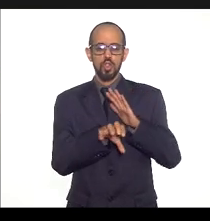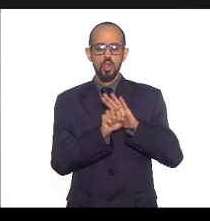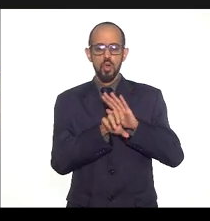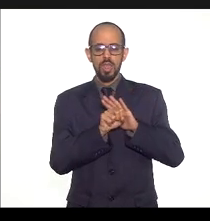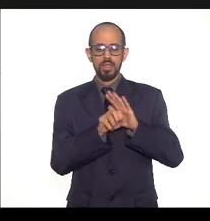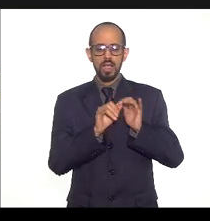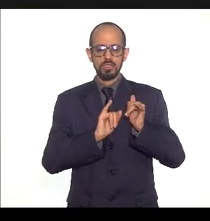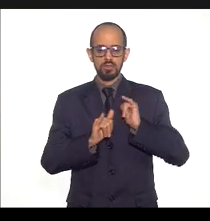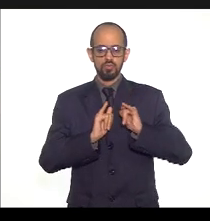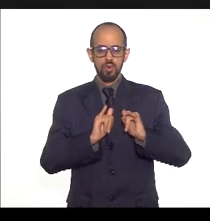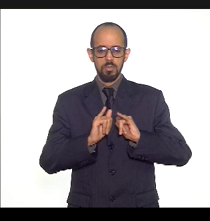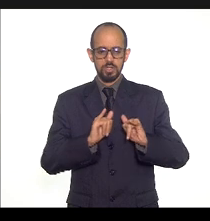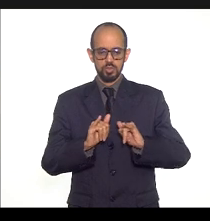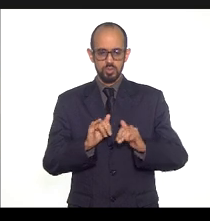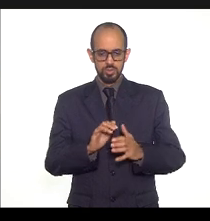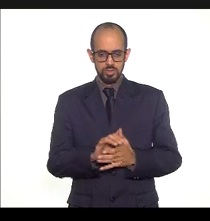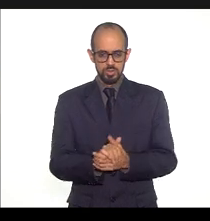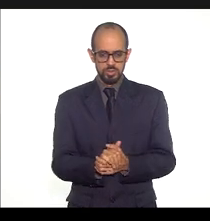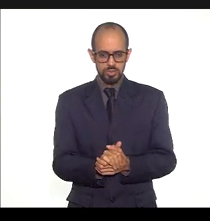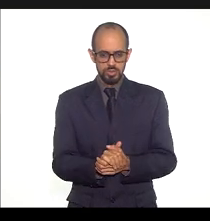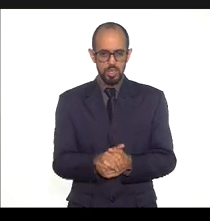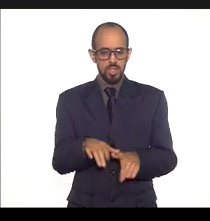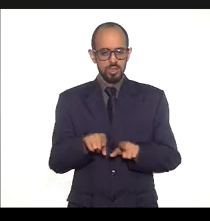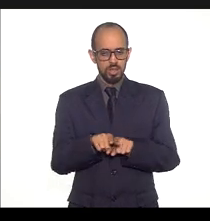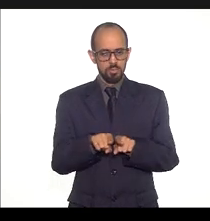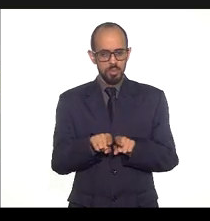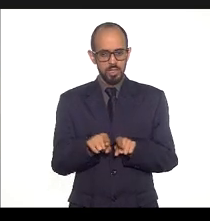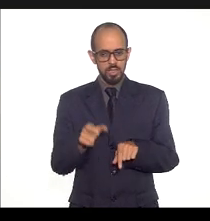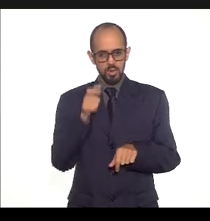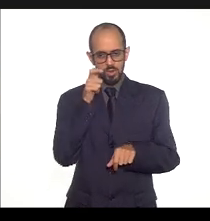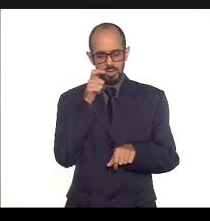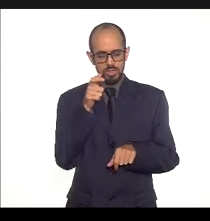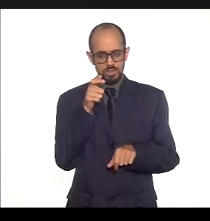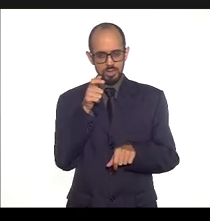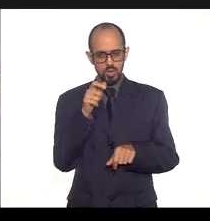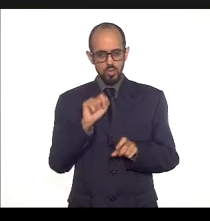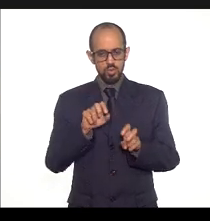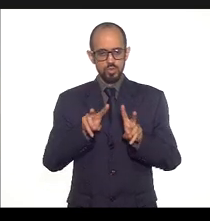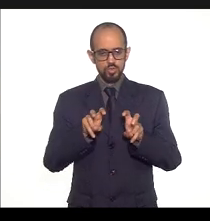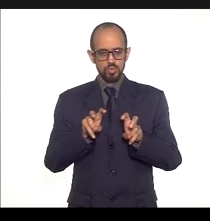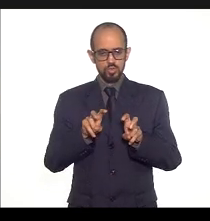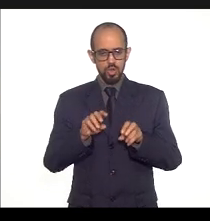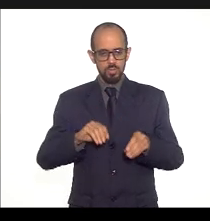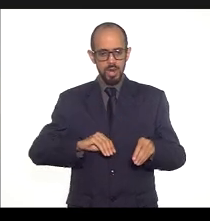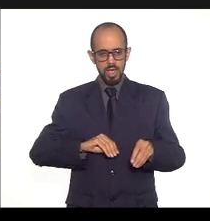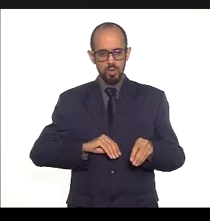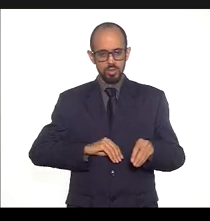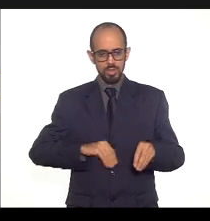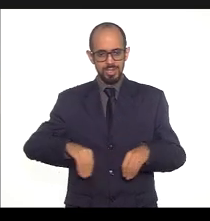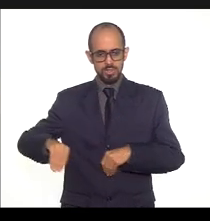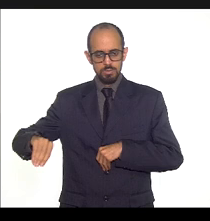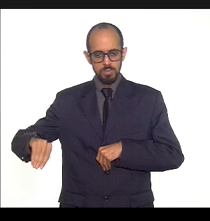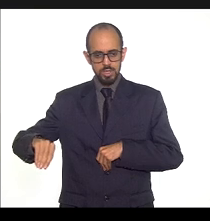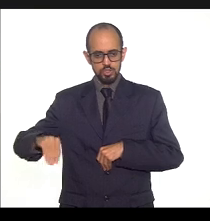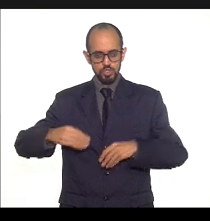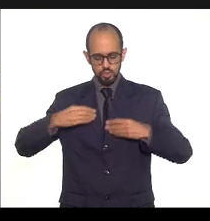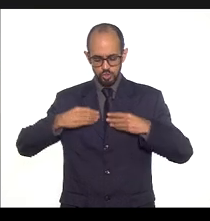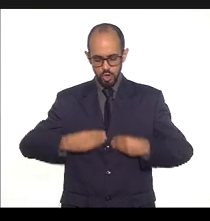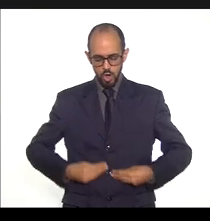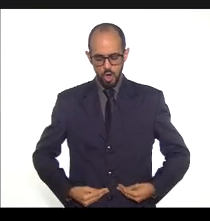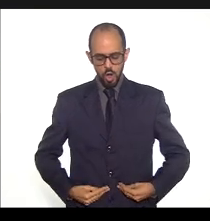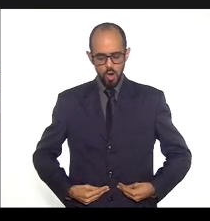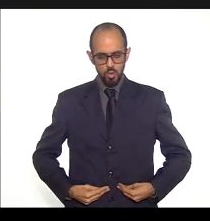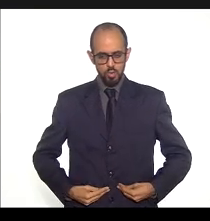também a atenção a questão dos transplantes e da redução das internações de oncologia. Tenho certeza que a deputada